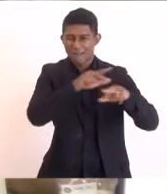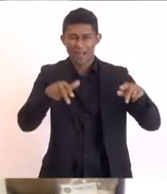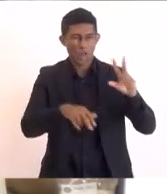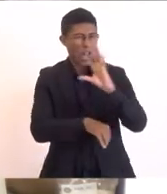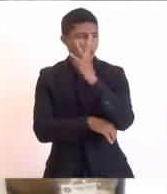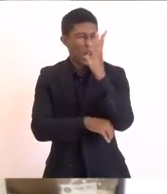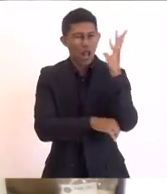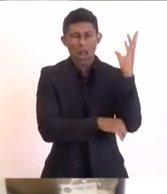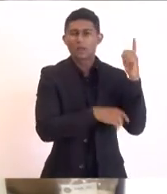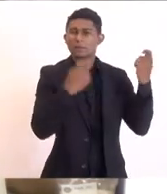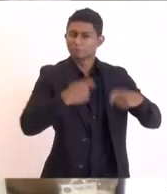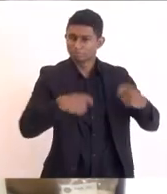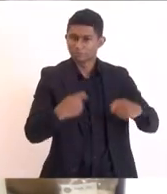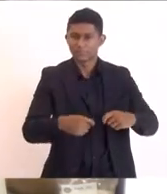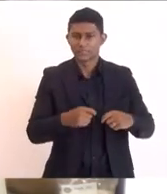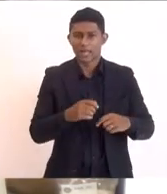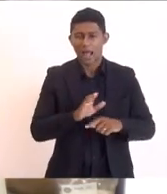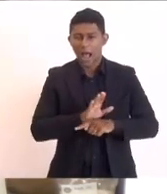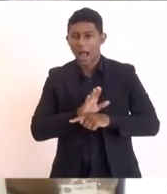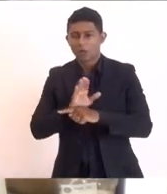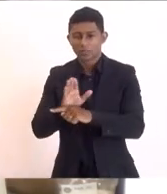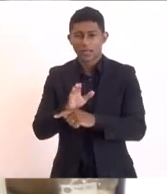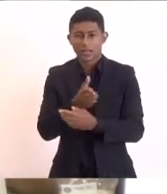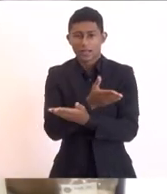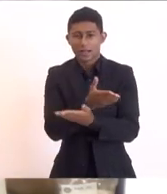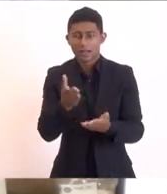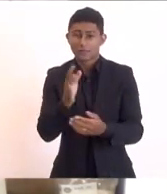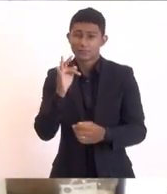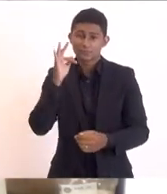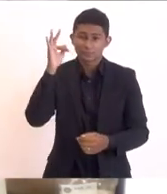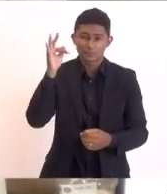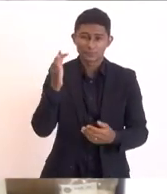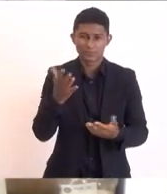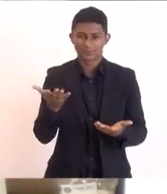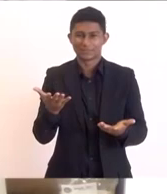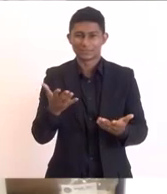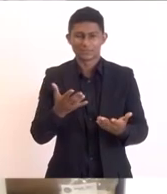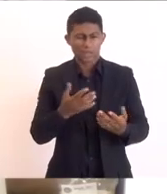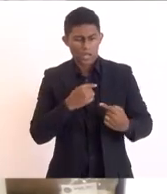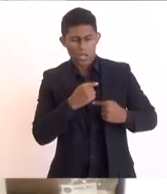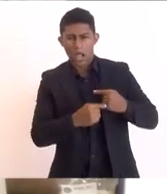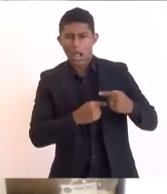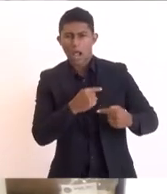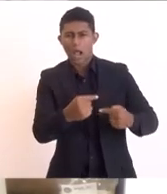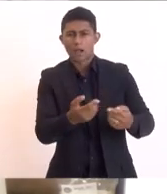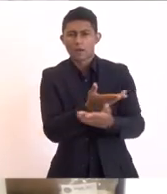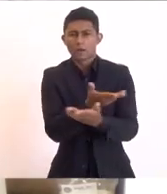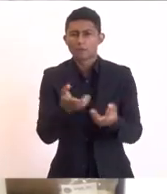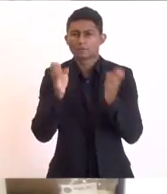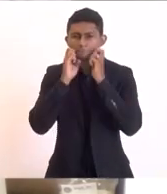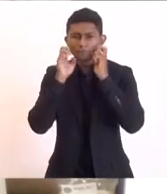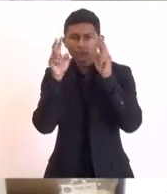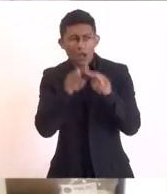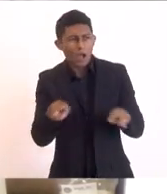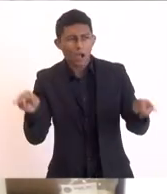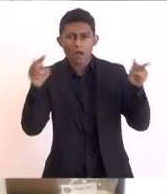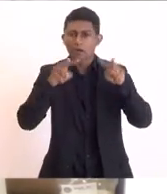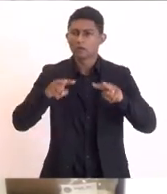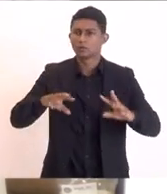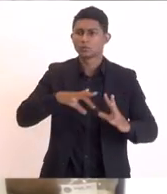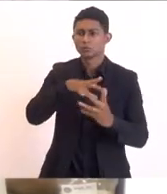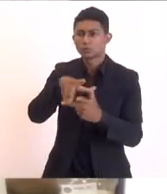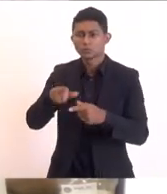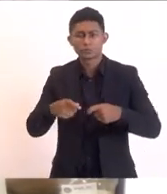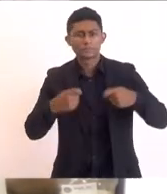novas gerações mais sensibilizadas, mais observantes do mundo que precisa ser cada